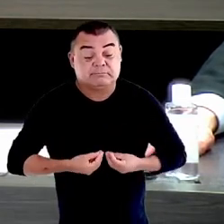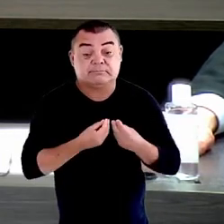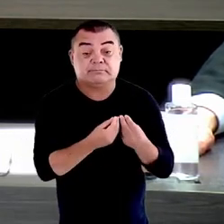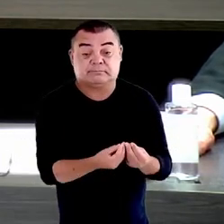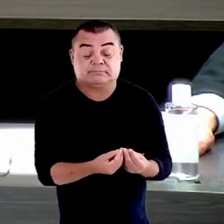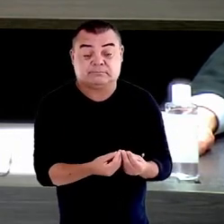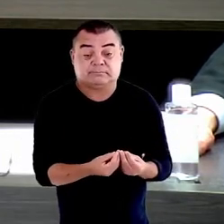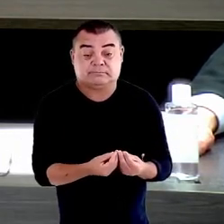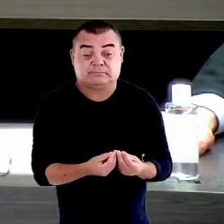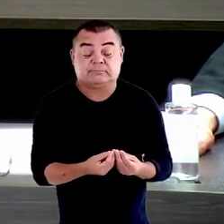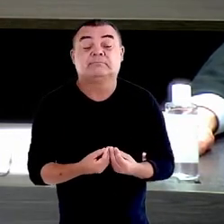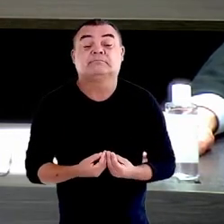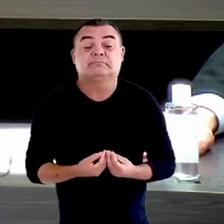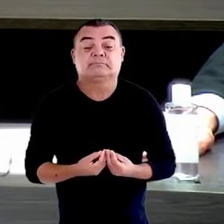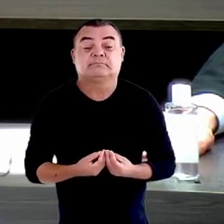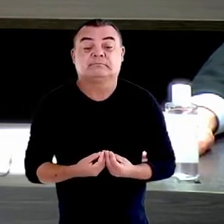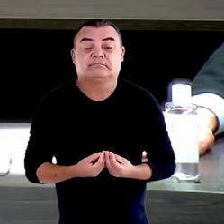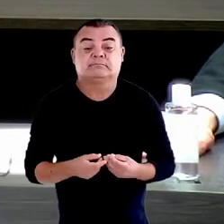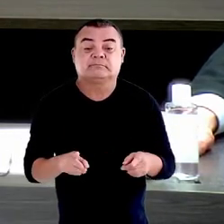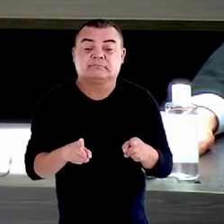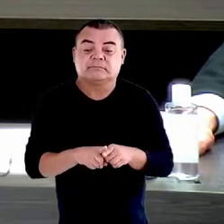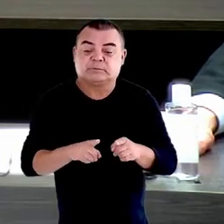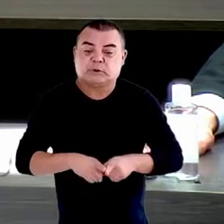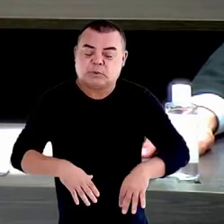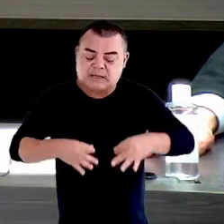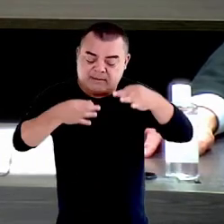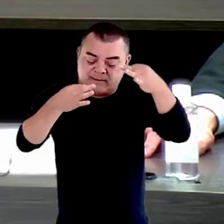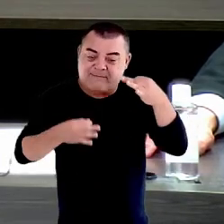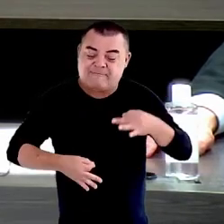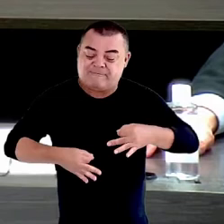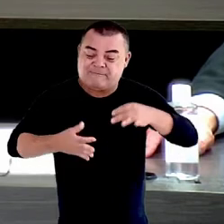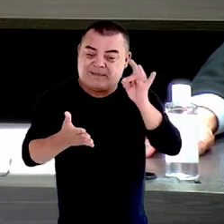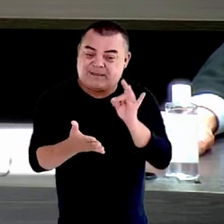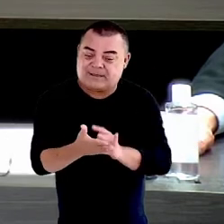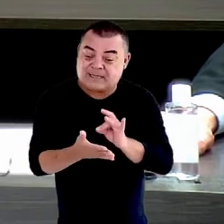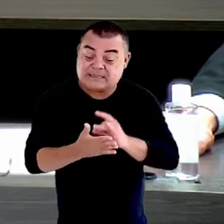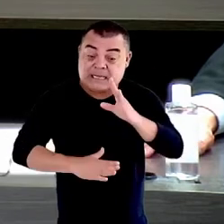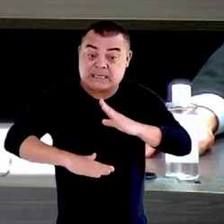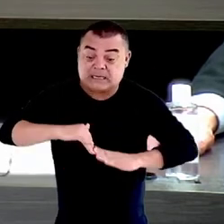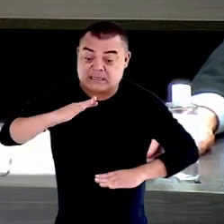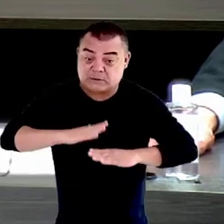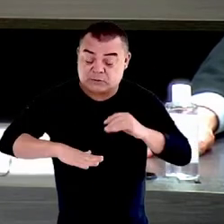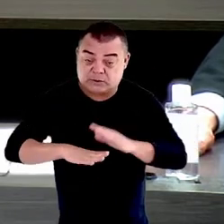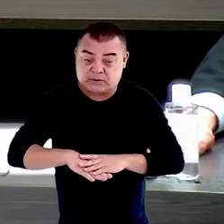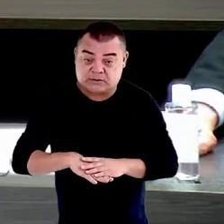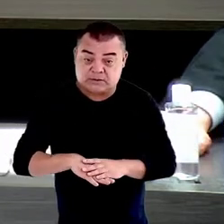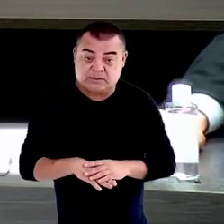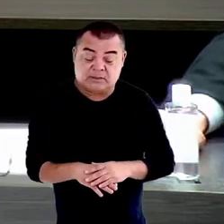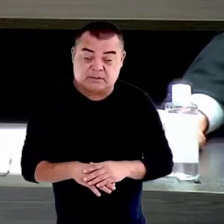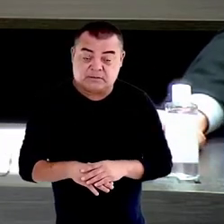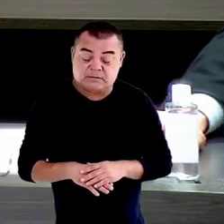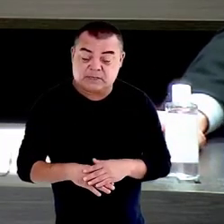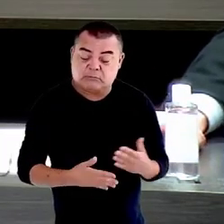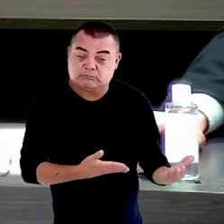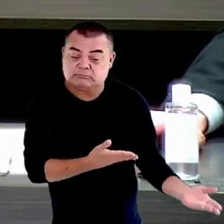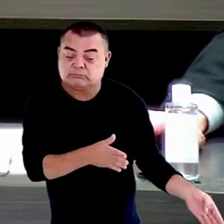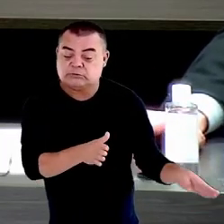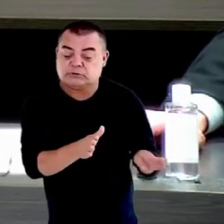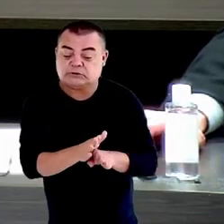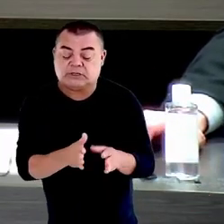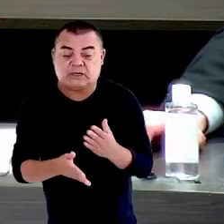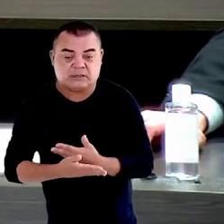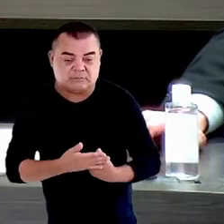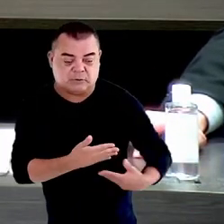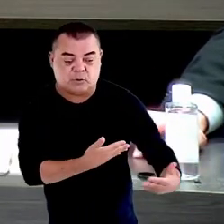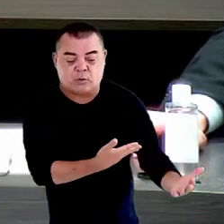para além da visibilidade, uma eficácia àquelas ações que são demandadas dos demais poderes do Estado e da